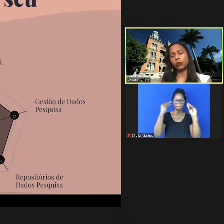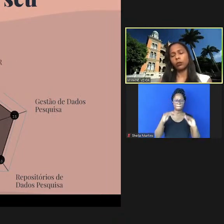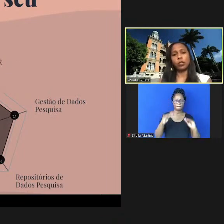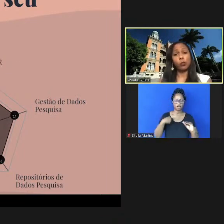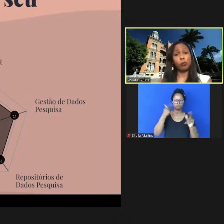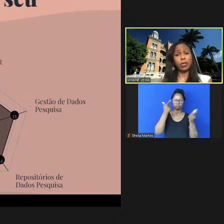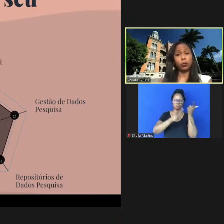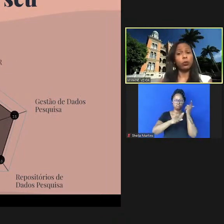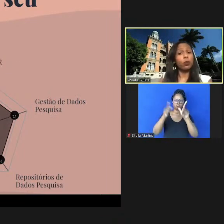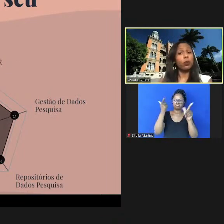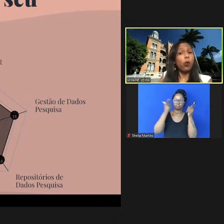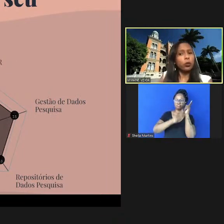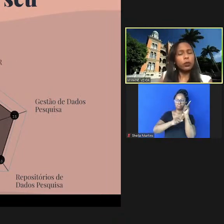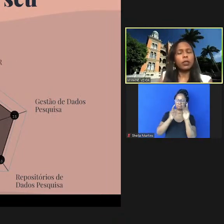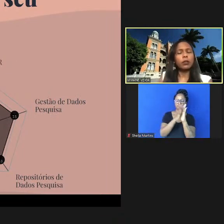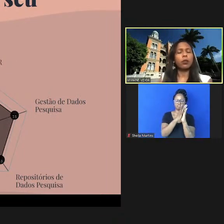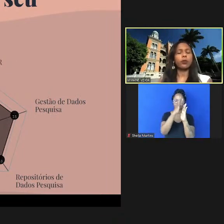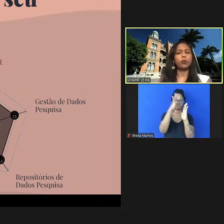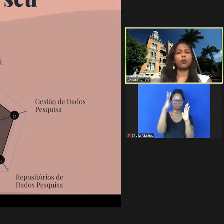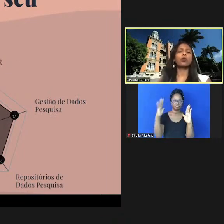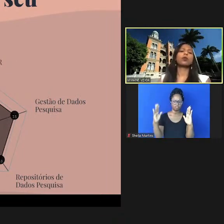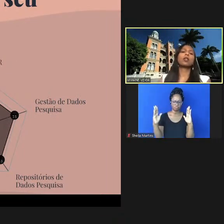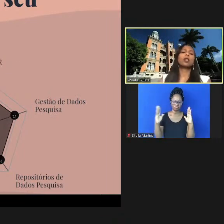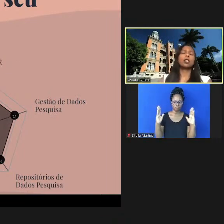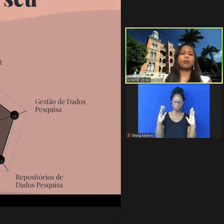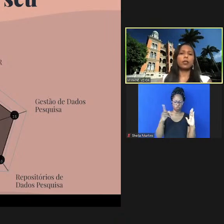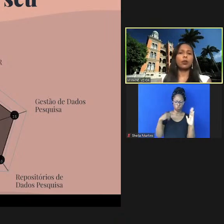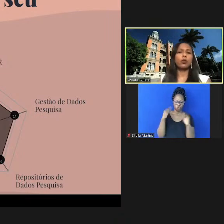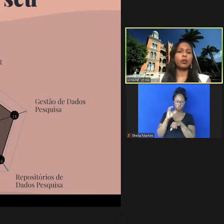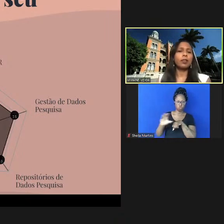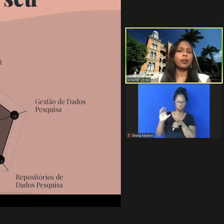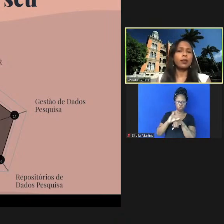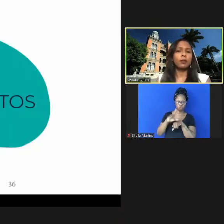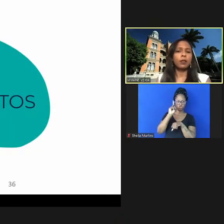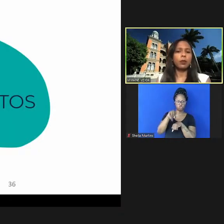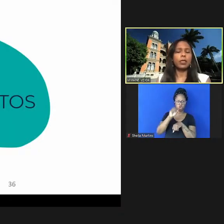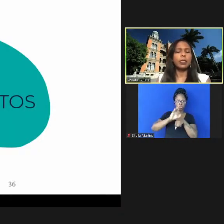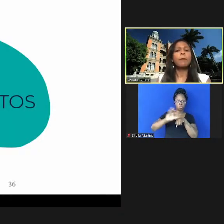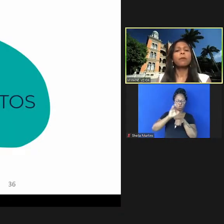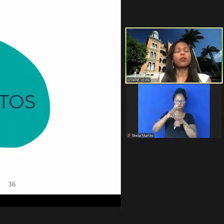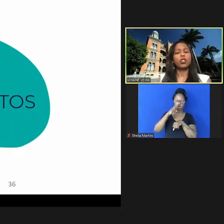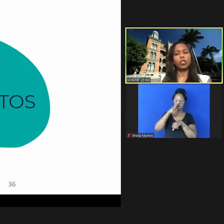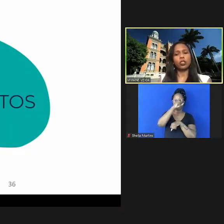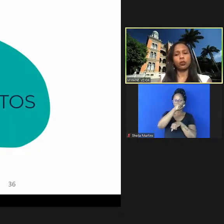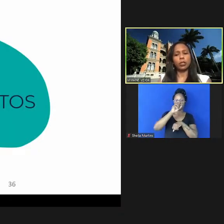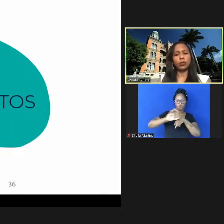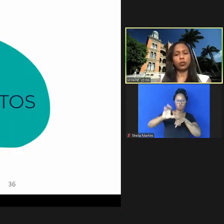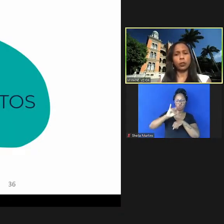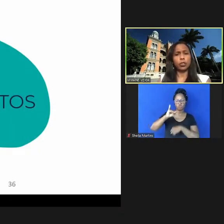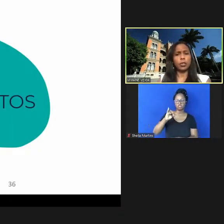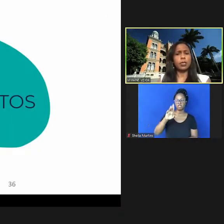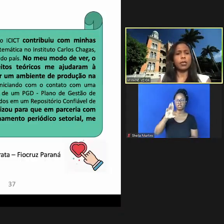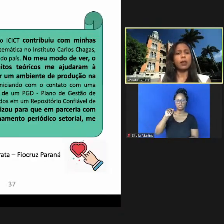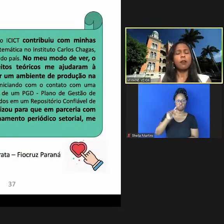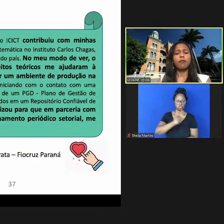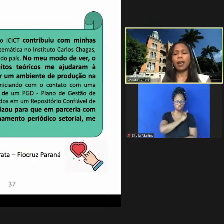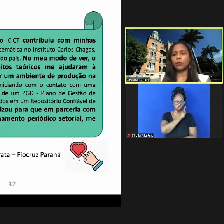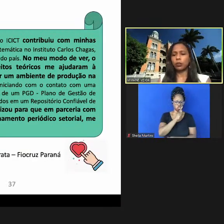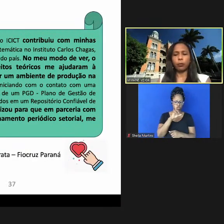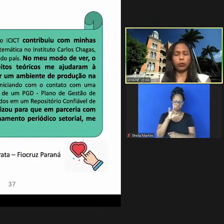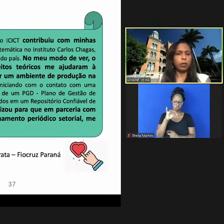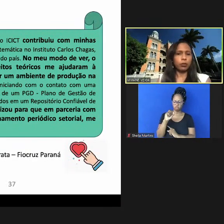tiveram durante um período curto do nosso curso que foi esse curso intensivinho de gestão de dados de pesquisa